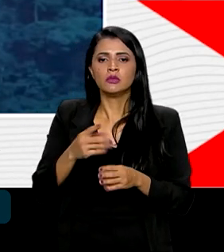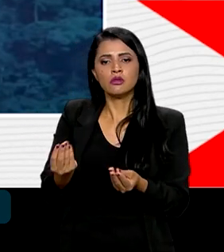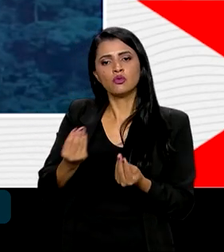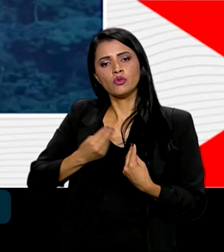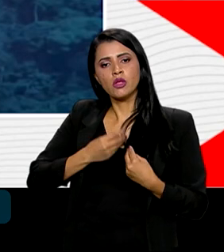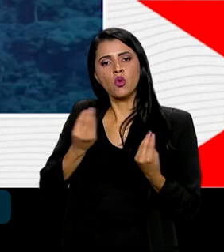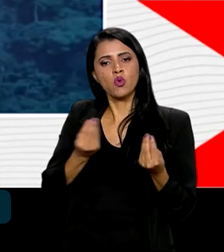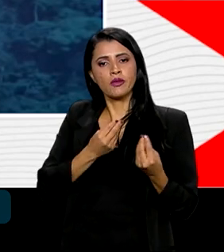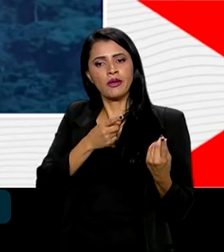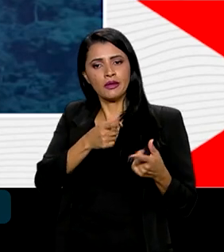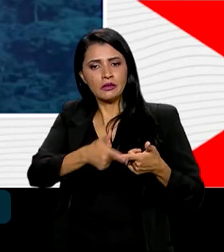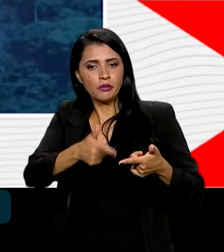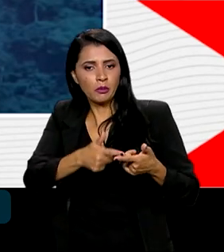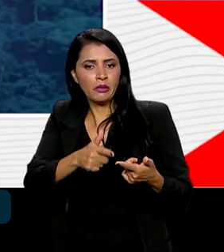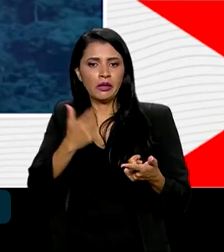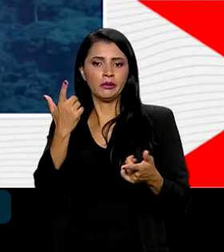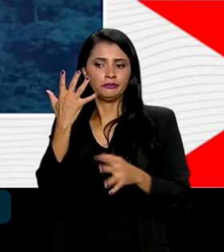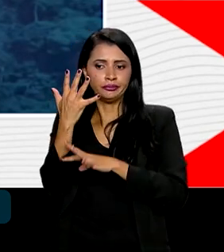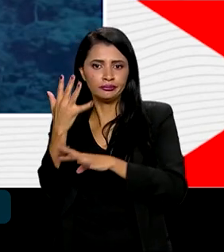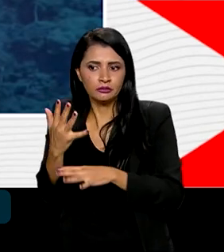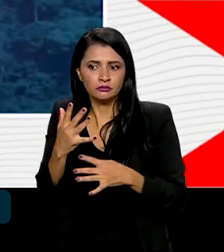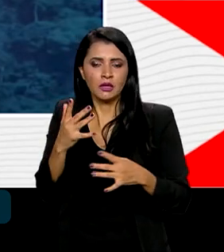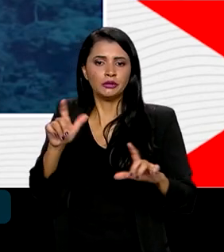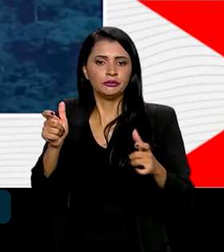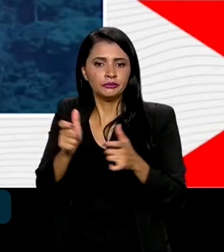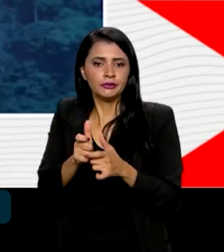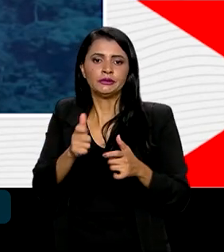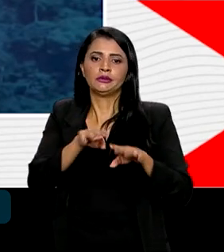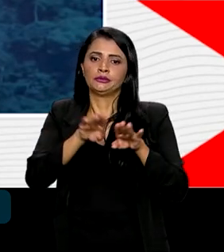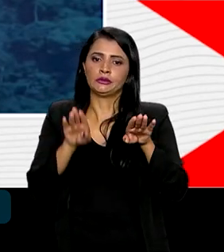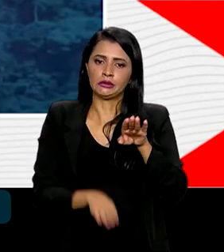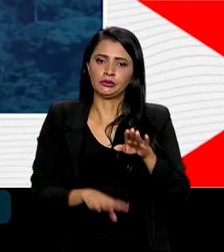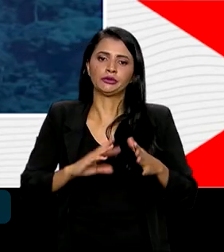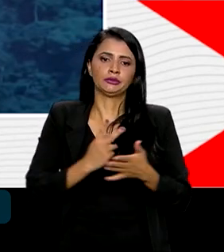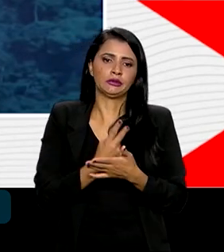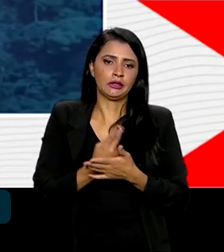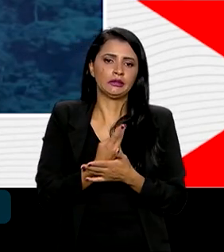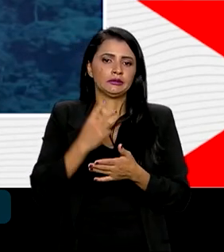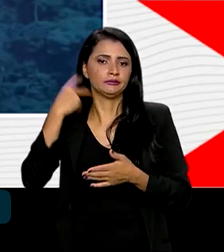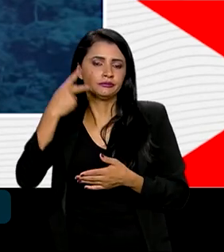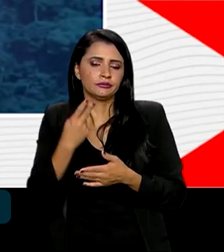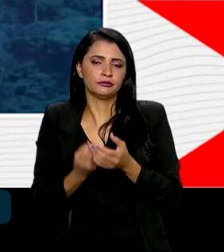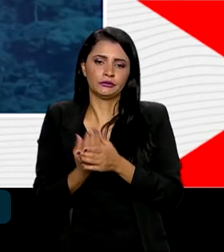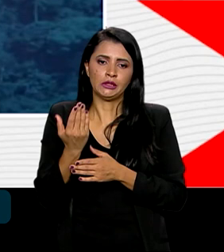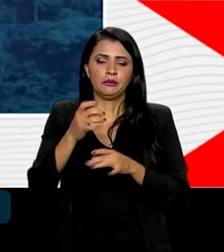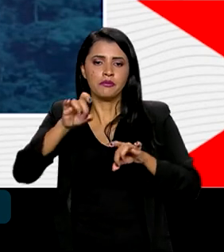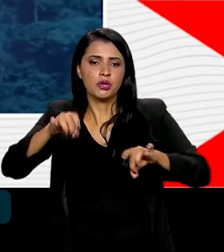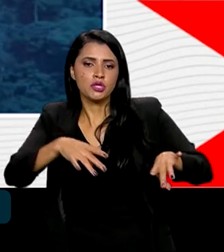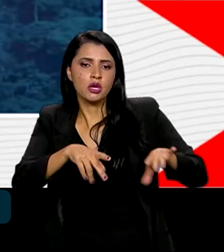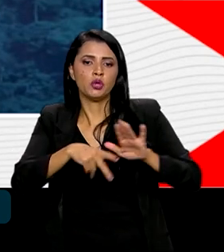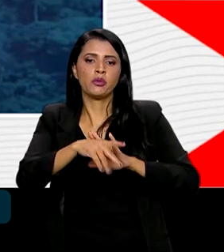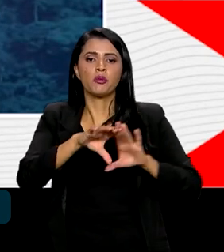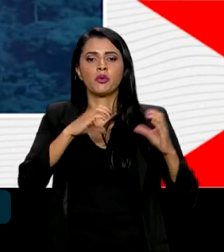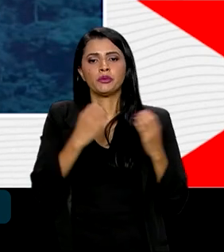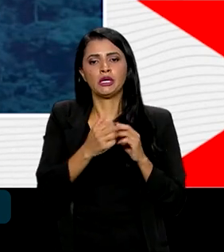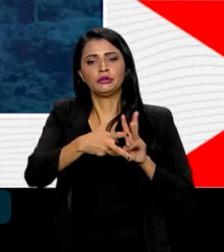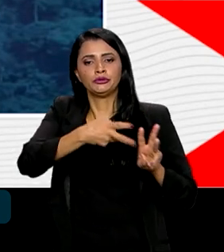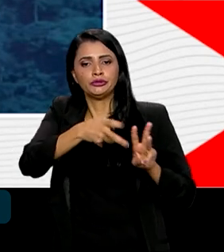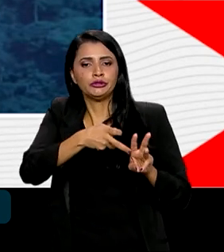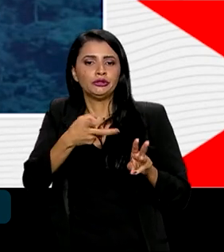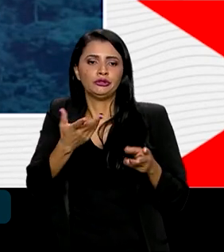enfrentar o problema do desmatamento, da desigualdade social, do abandono das comunidades indígenas,